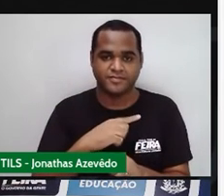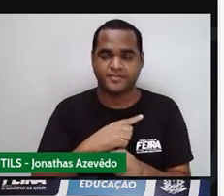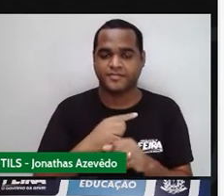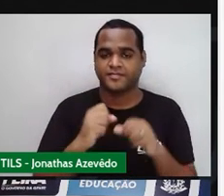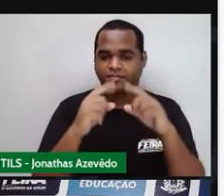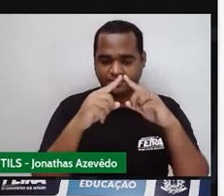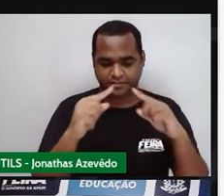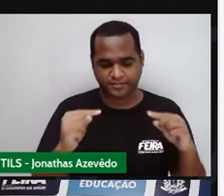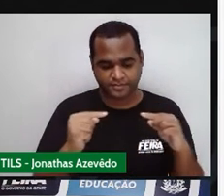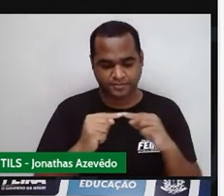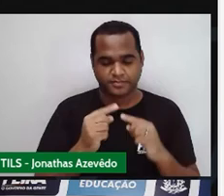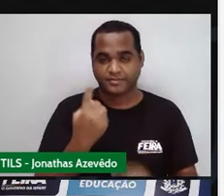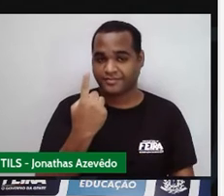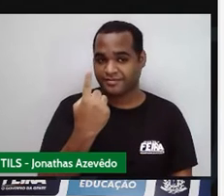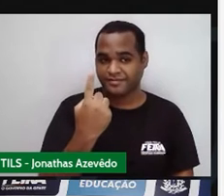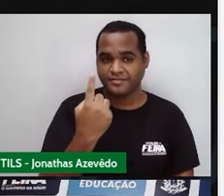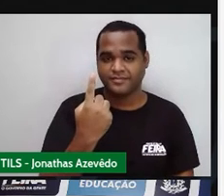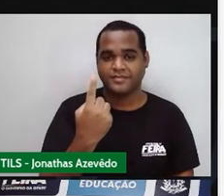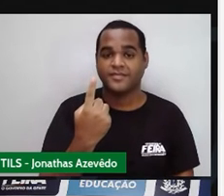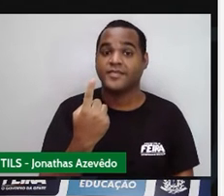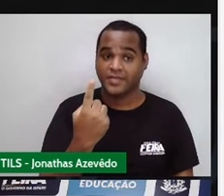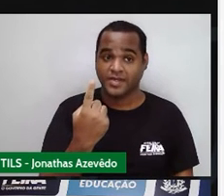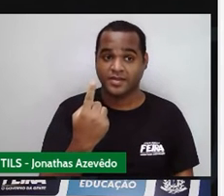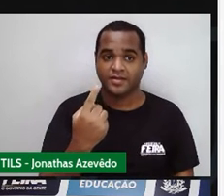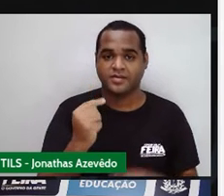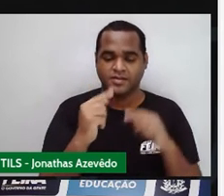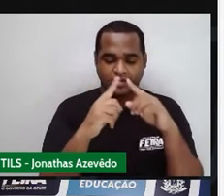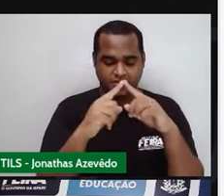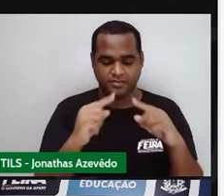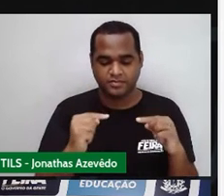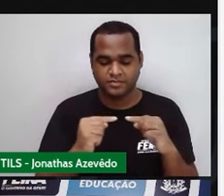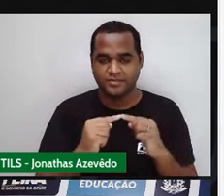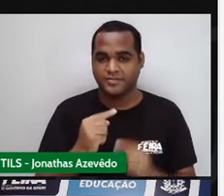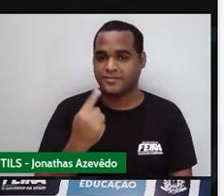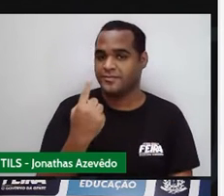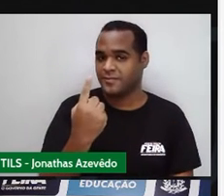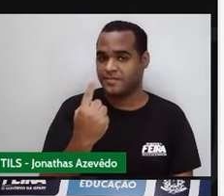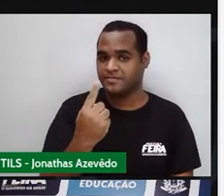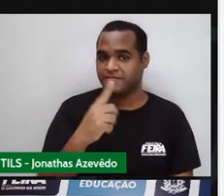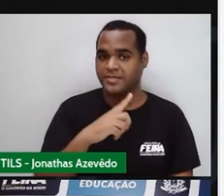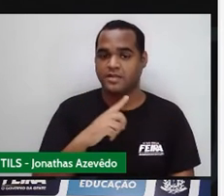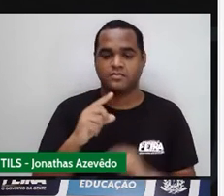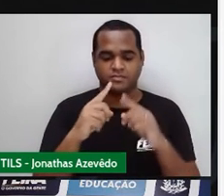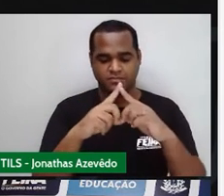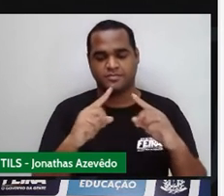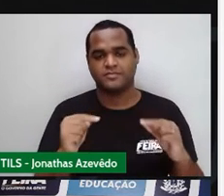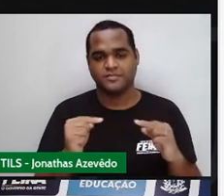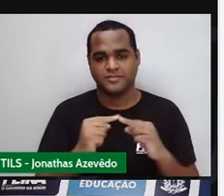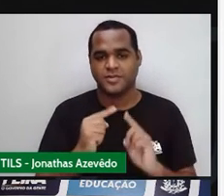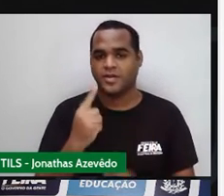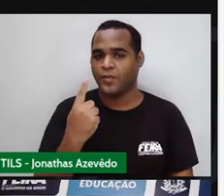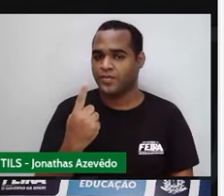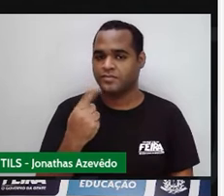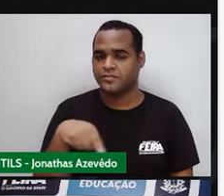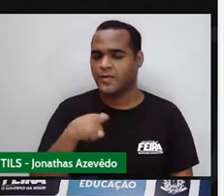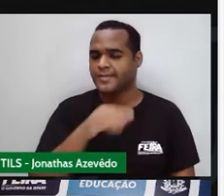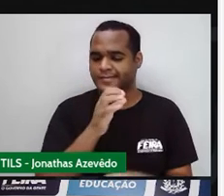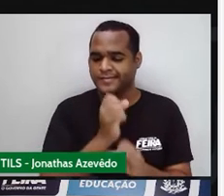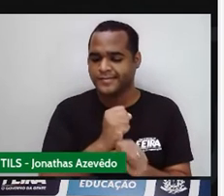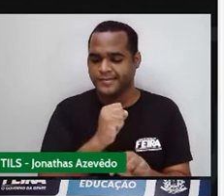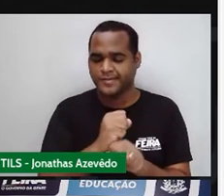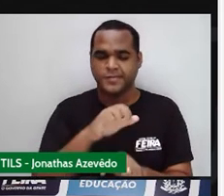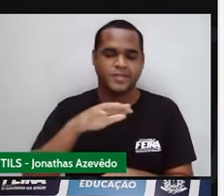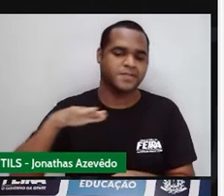triângulo 1. Então esse AT1 vai ser a área do triângulo 1. Como é que eu vou calcular essa área?